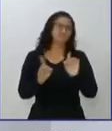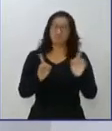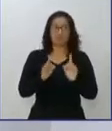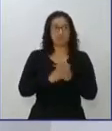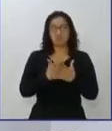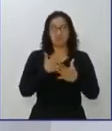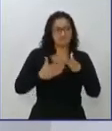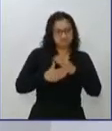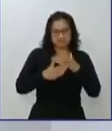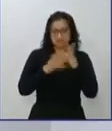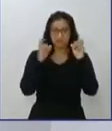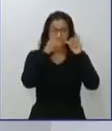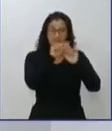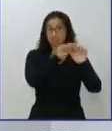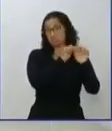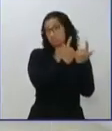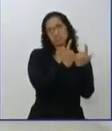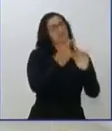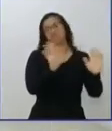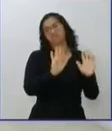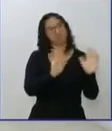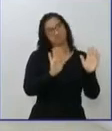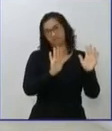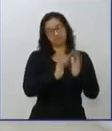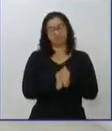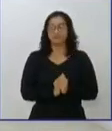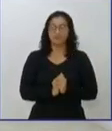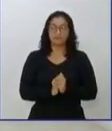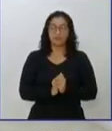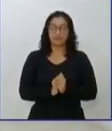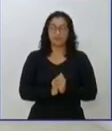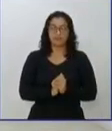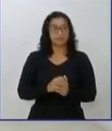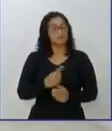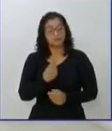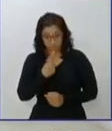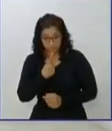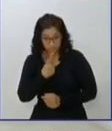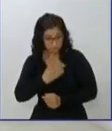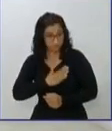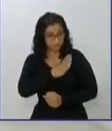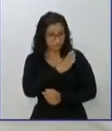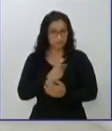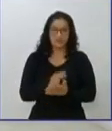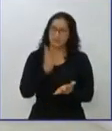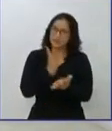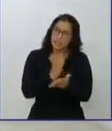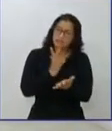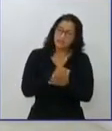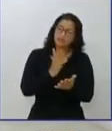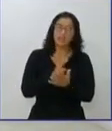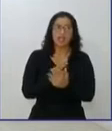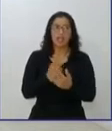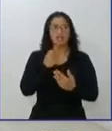está indo contra o povo. Capitão Contar, no seu discurso, o senhor enfatiza sempre, a gente observa no seu próprio